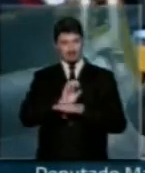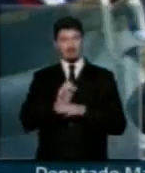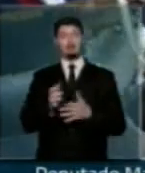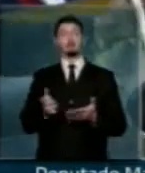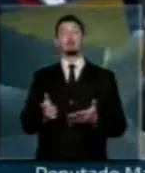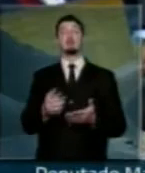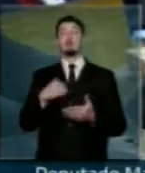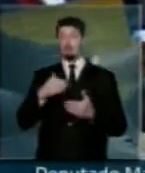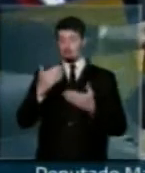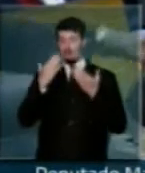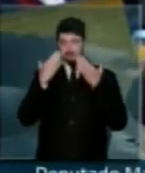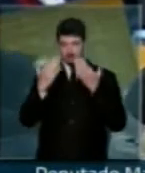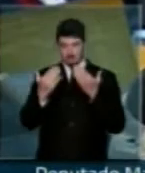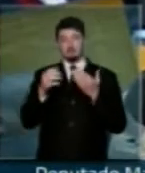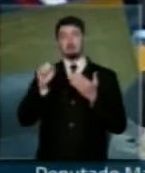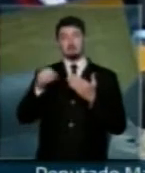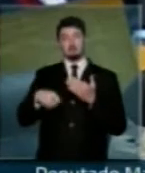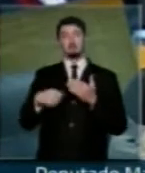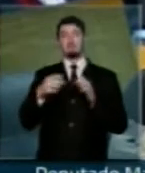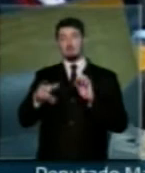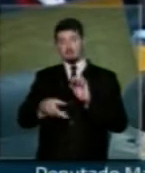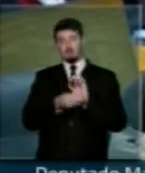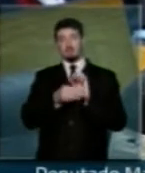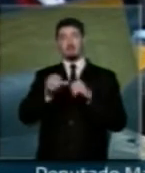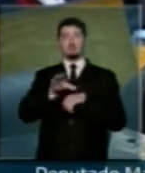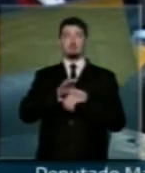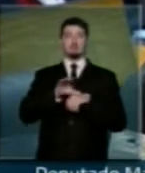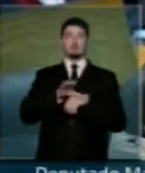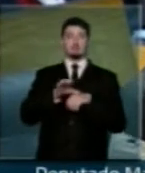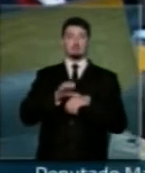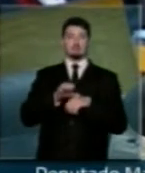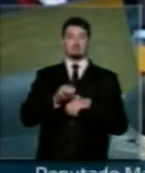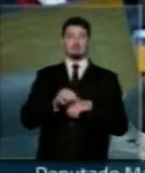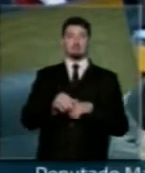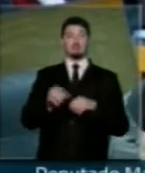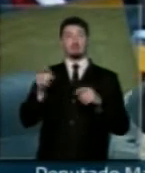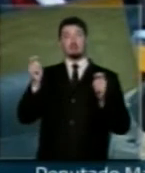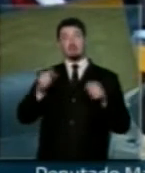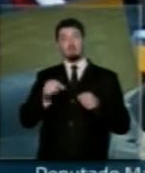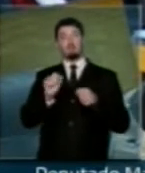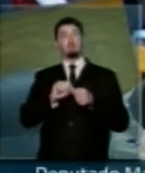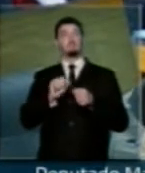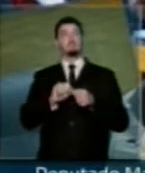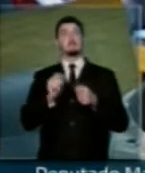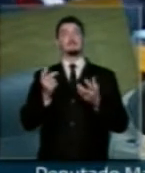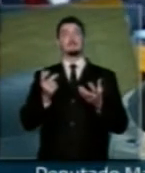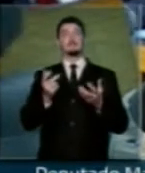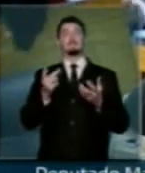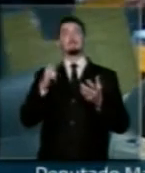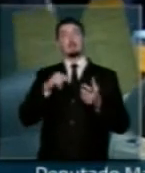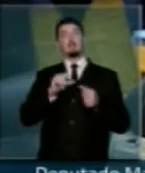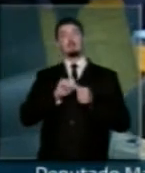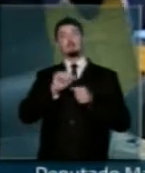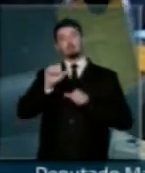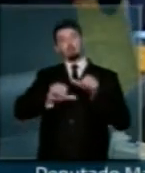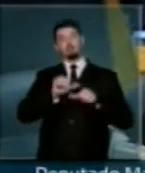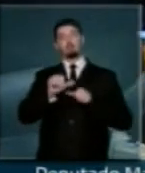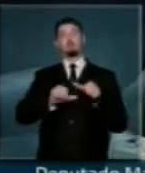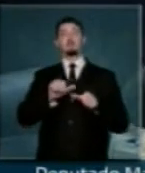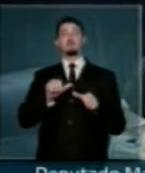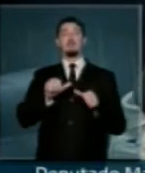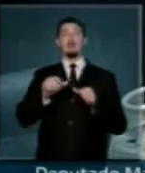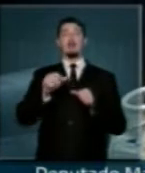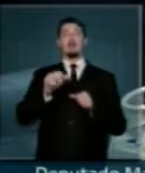apresentei uma emenda constitucional que objetivava exatamente reformular a estrutura tributária